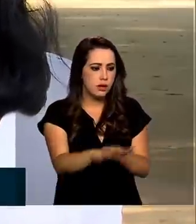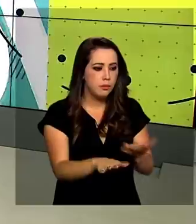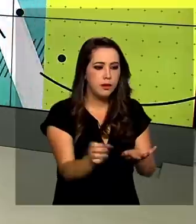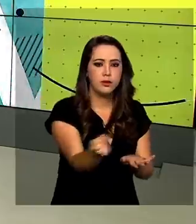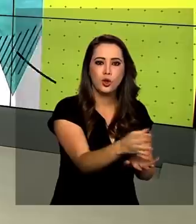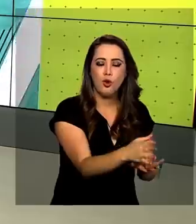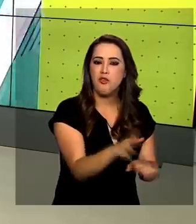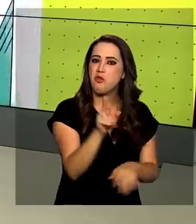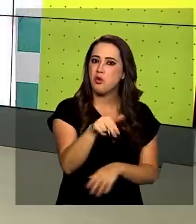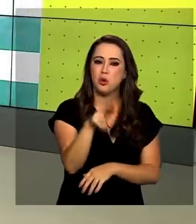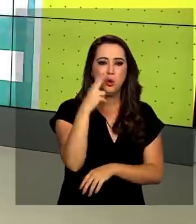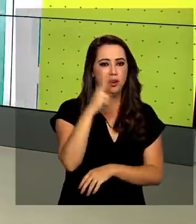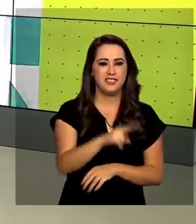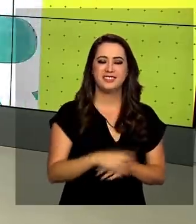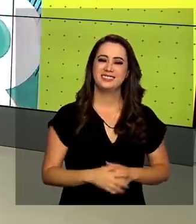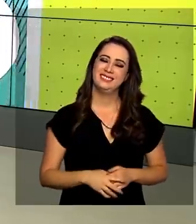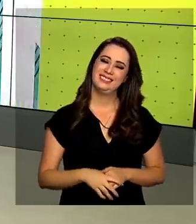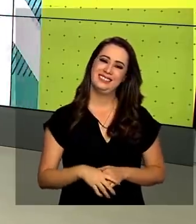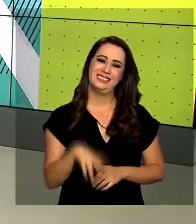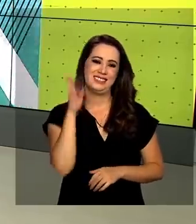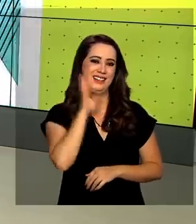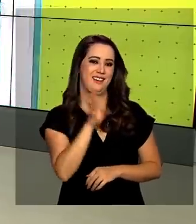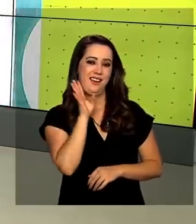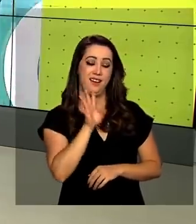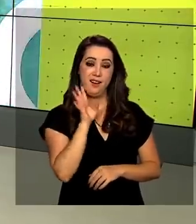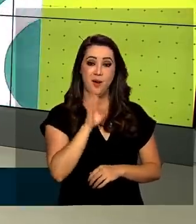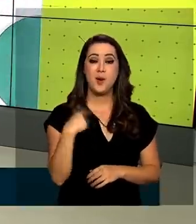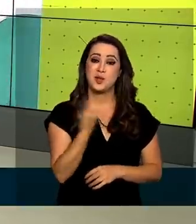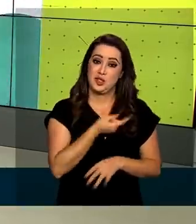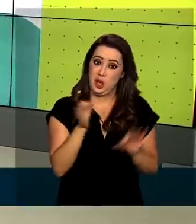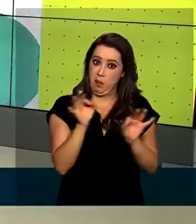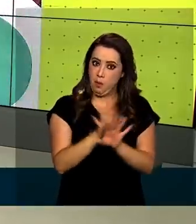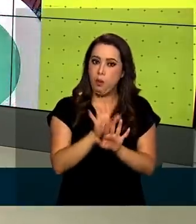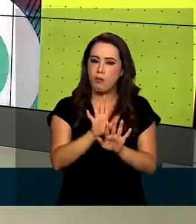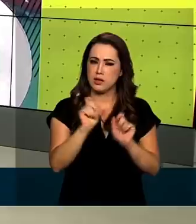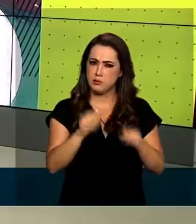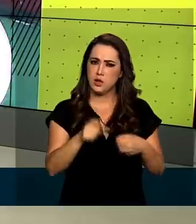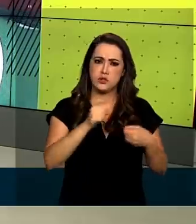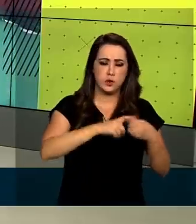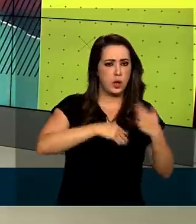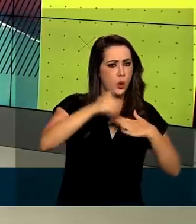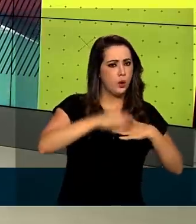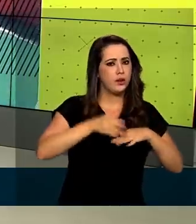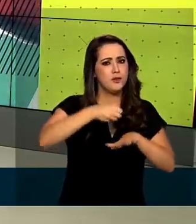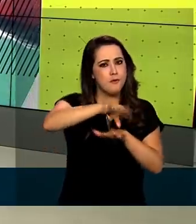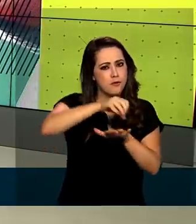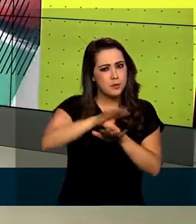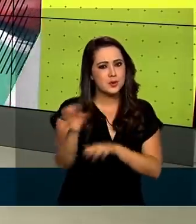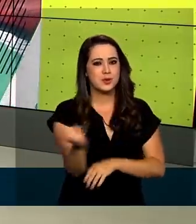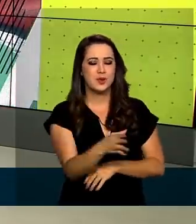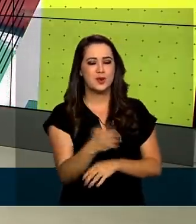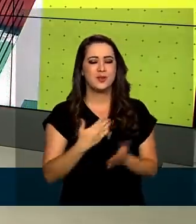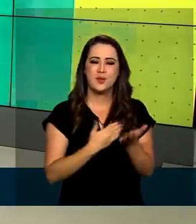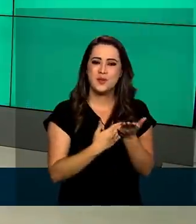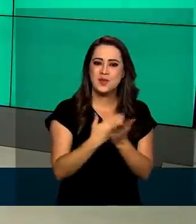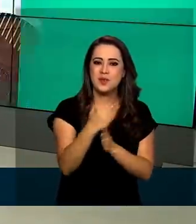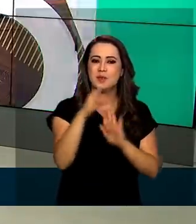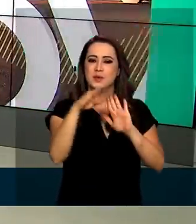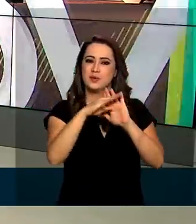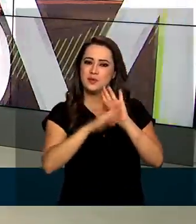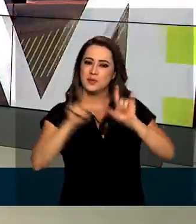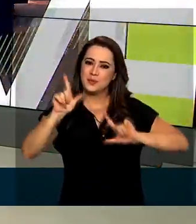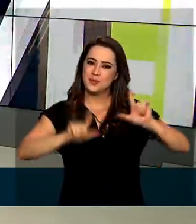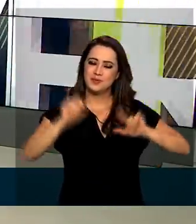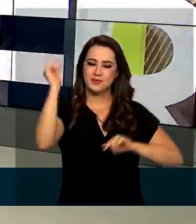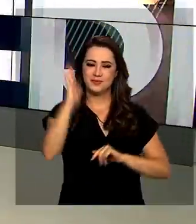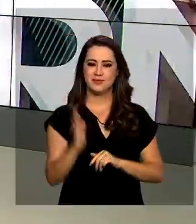viu. Legal, né? A gente fica por aqui, mas podemos voltar a qualquer momento com novas informações. Continue com a programação